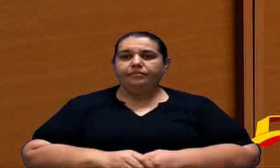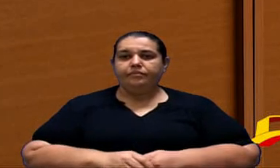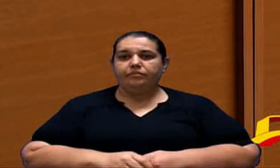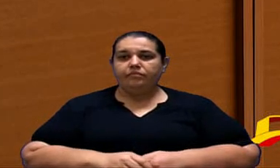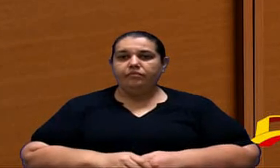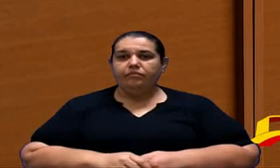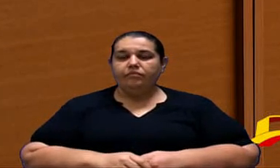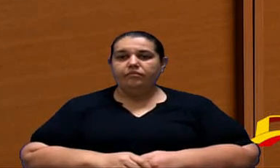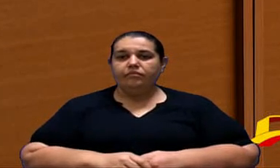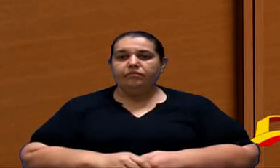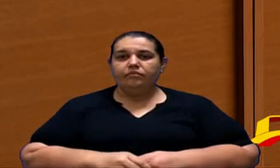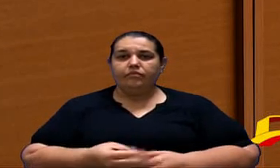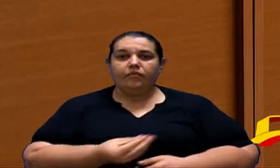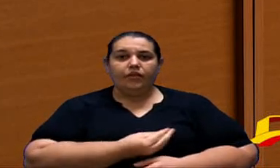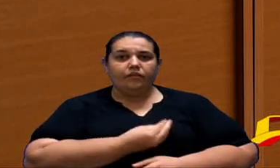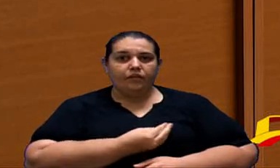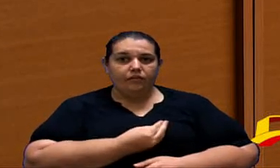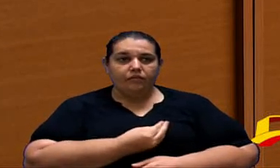Robson aí